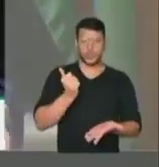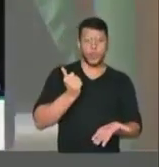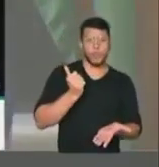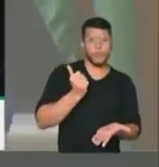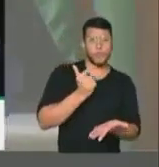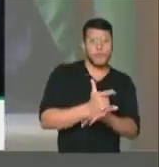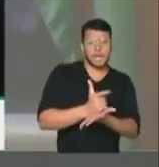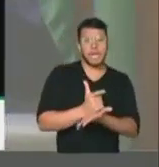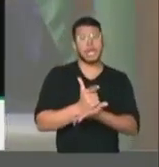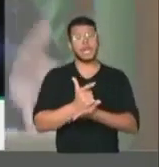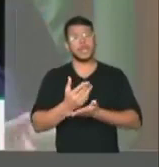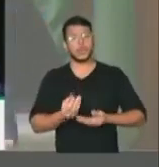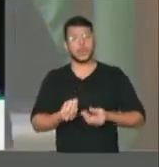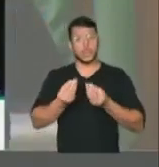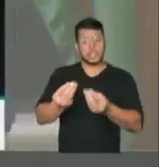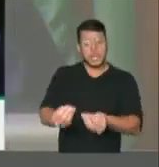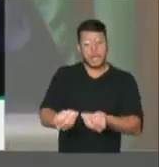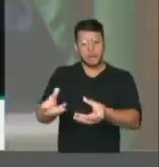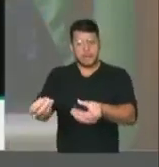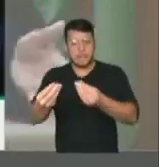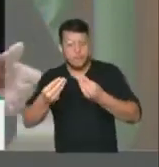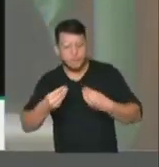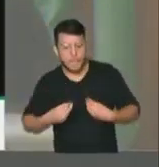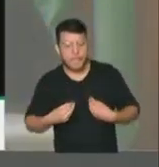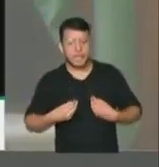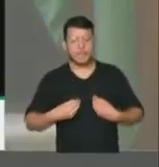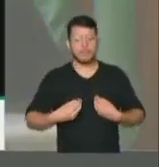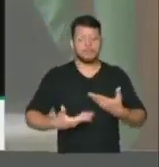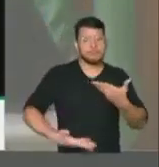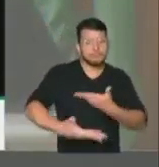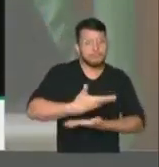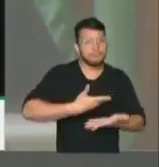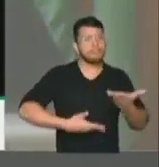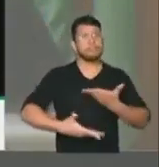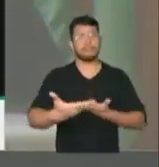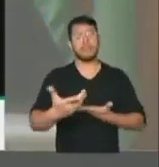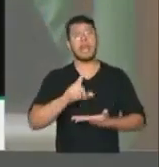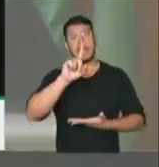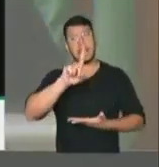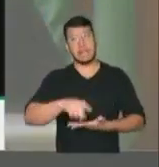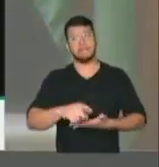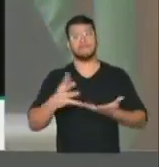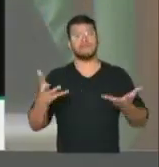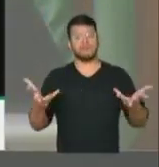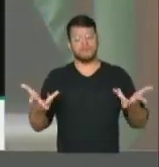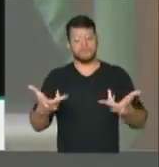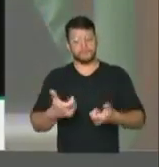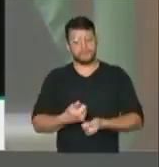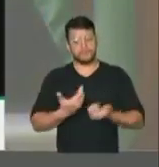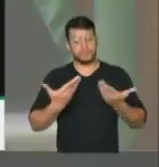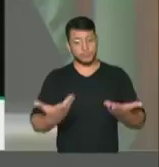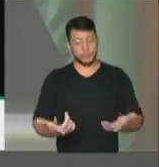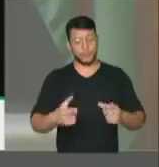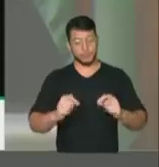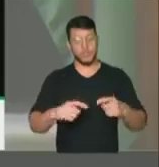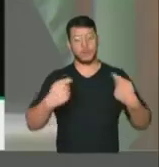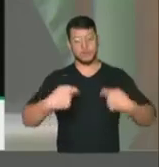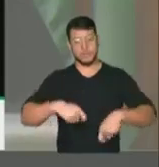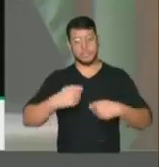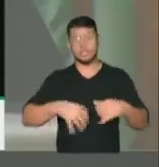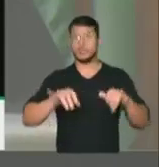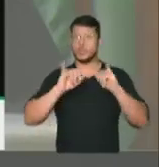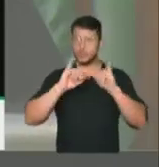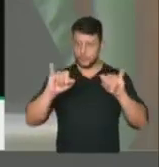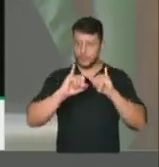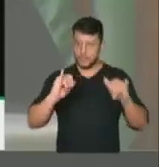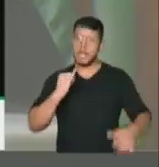recebendo outras, aprendendo outras, doando. E merece aqui, presidente J.H.C., esse registro que eu peço